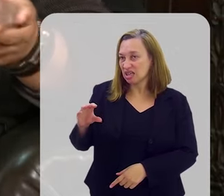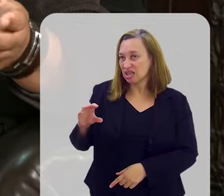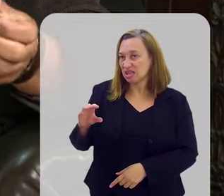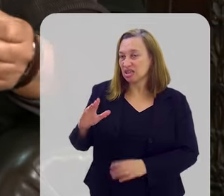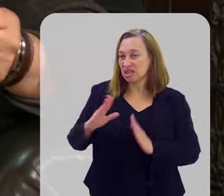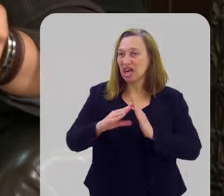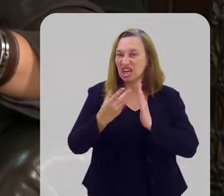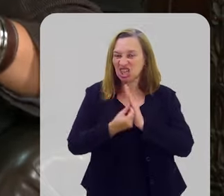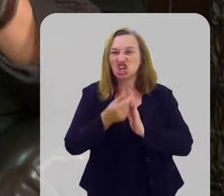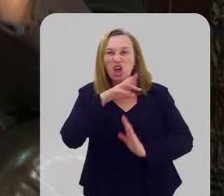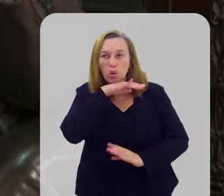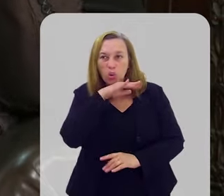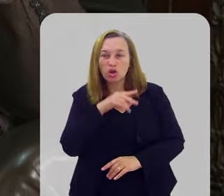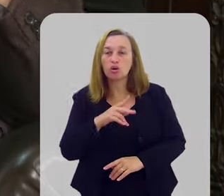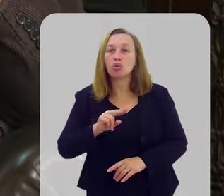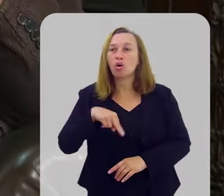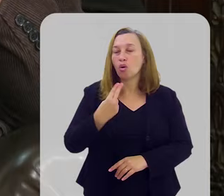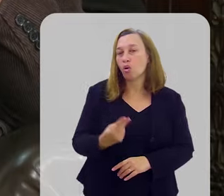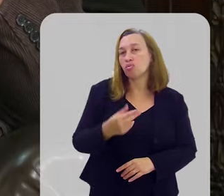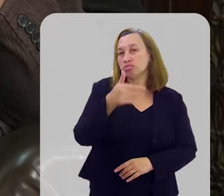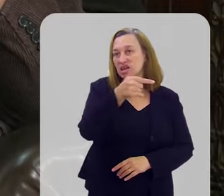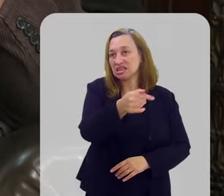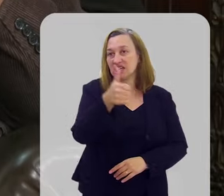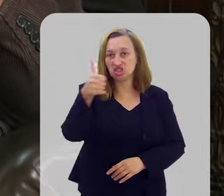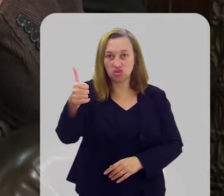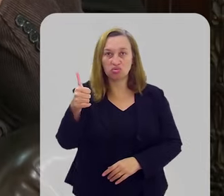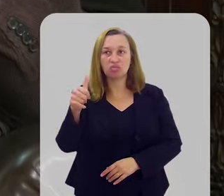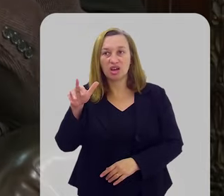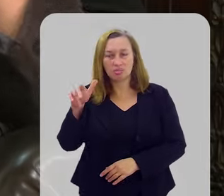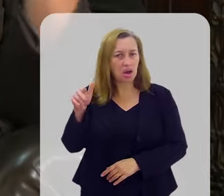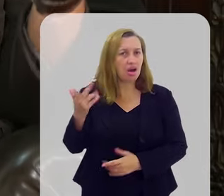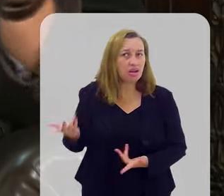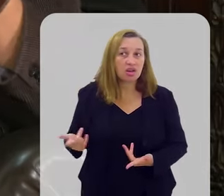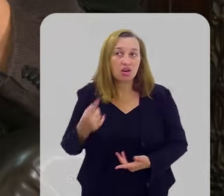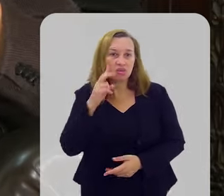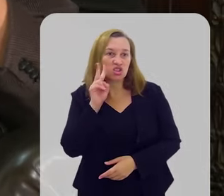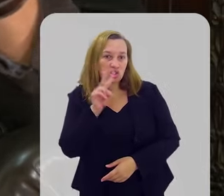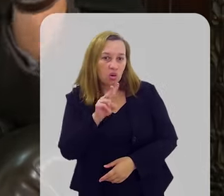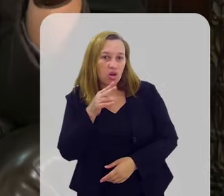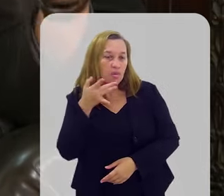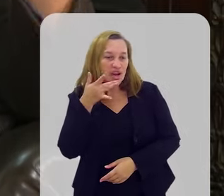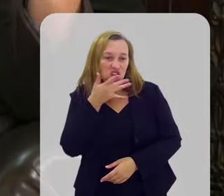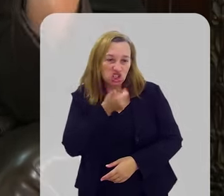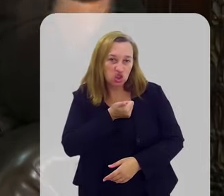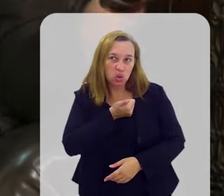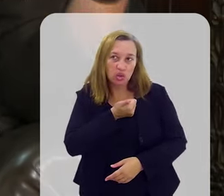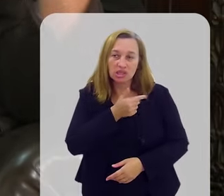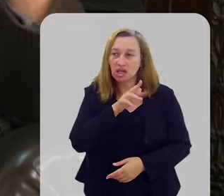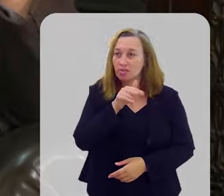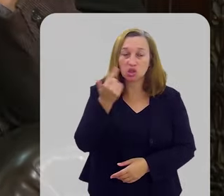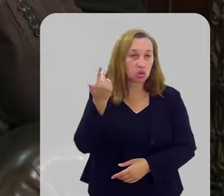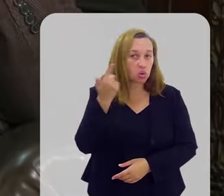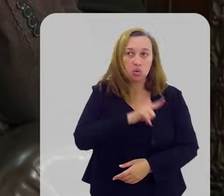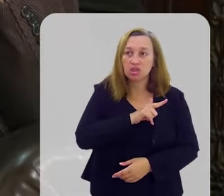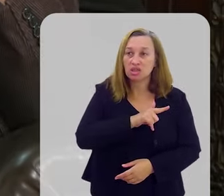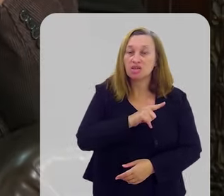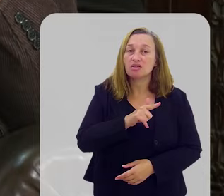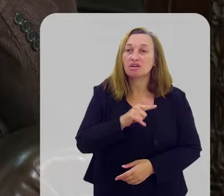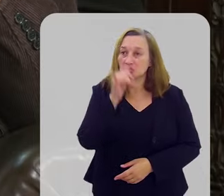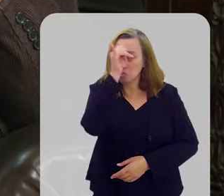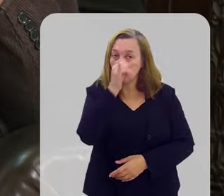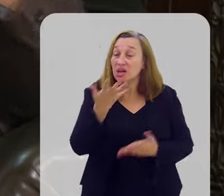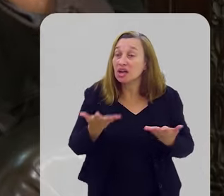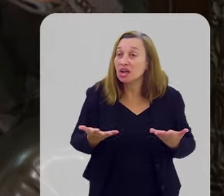Acontece. Por que aquele irmão é 7-1? É. Porque tu olhou para a gostosa da irmãzinha, não conseguiu, fez besteira.